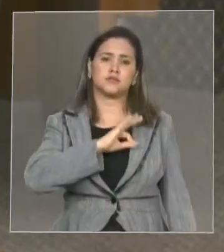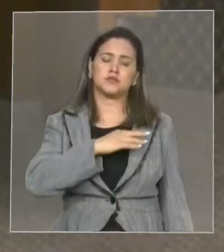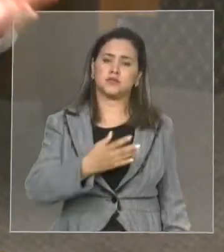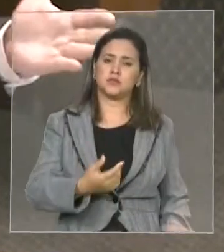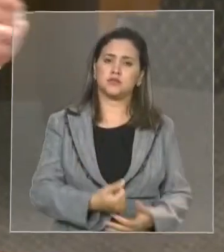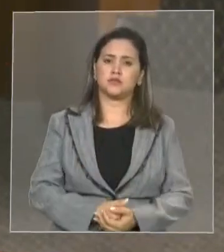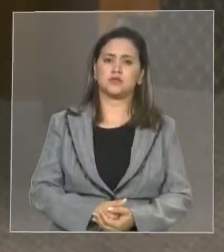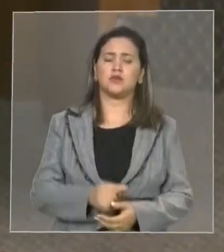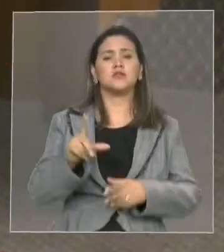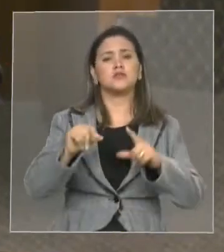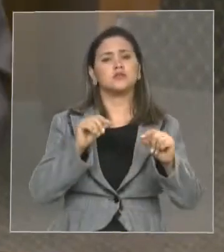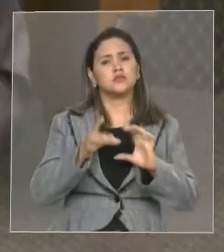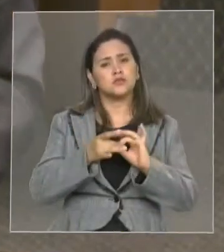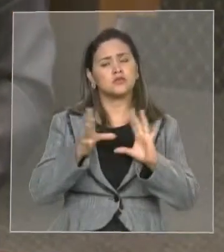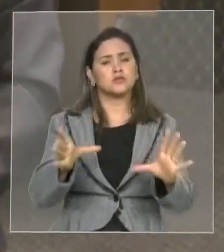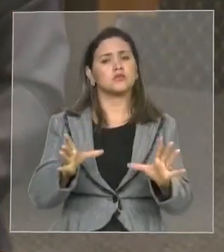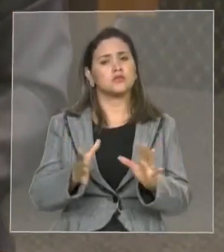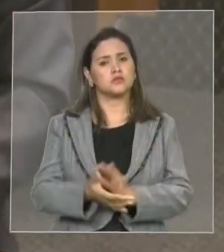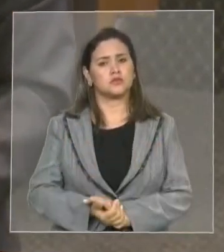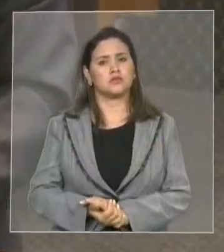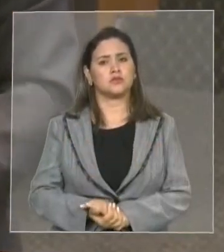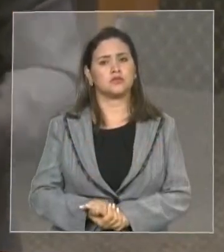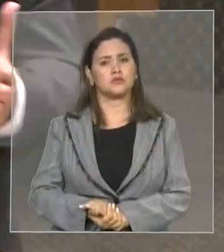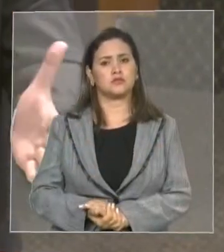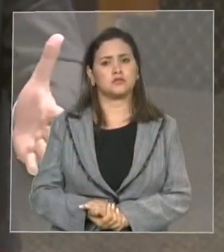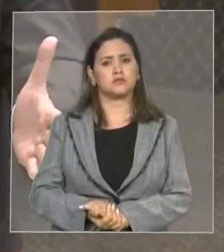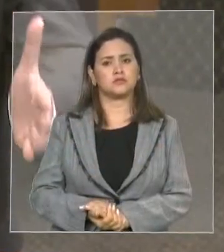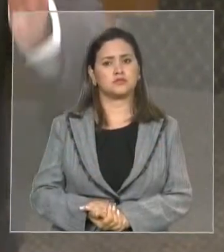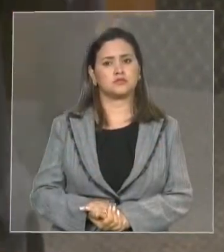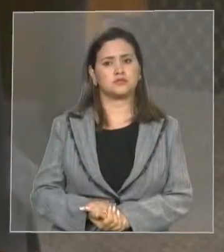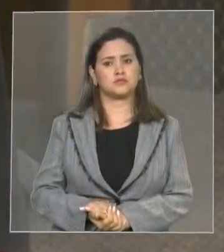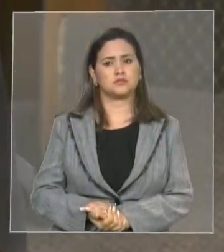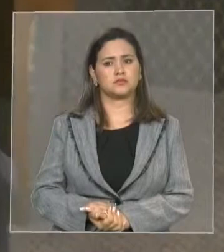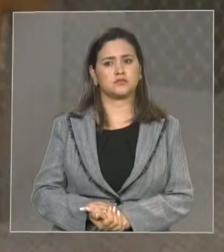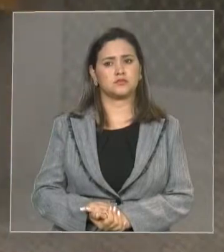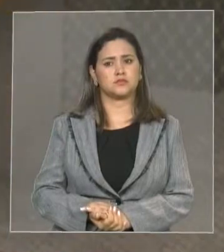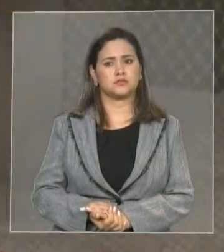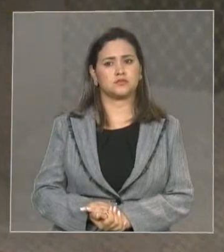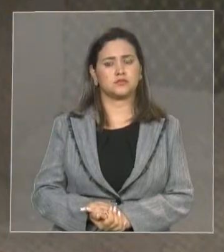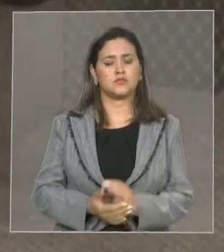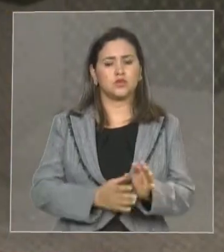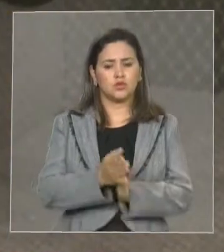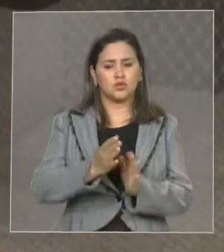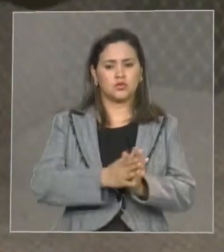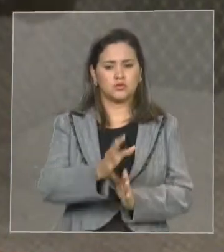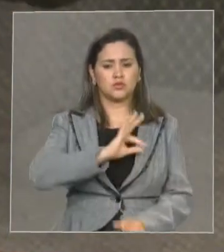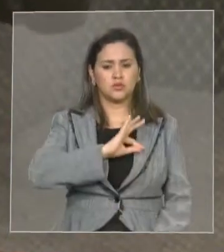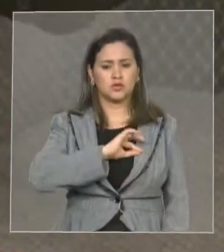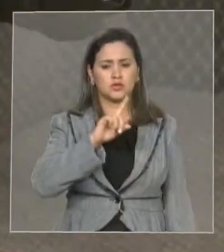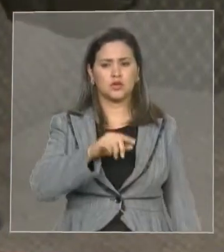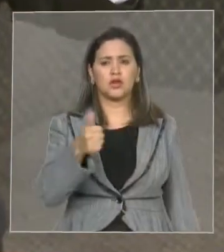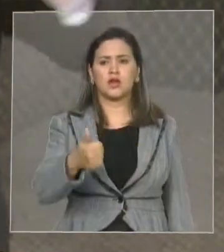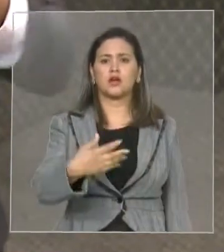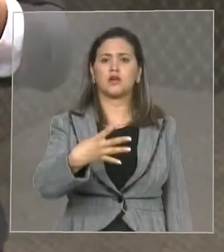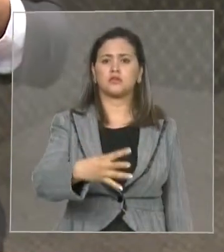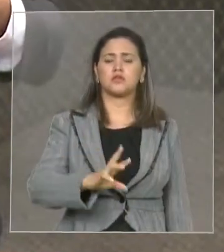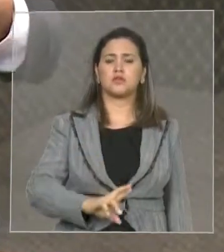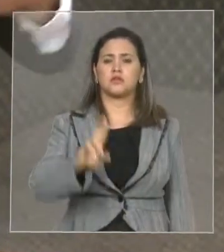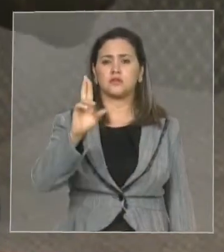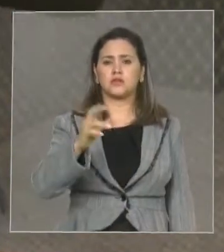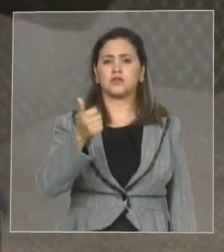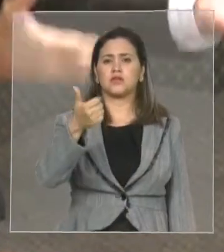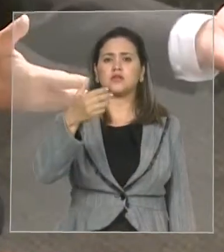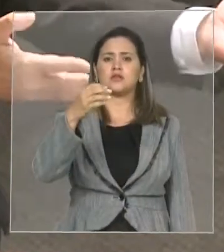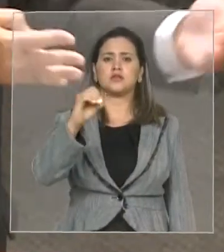Seria democrático. Vamos ouvir, nesse conselho da polícia, são 14 representantes, 10